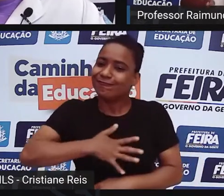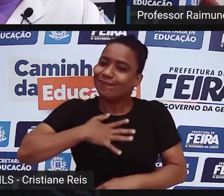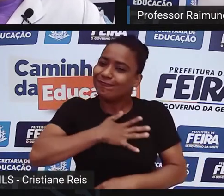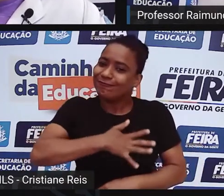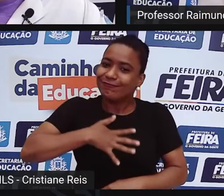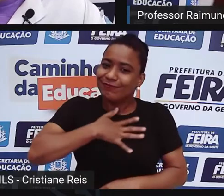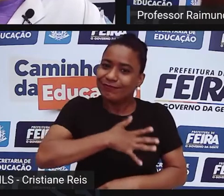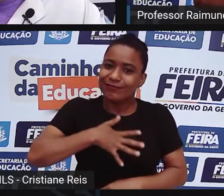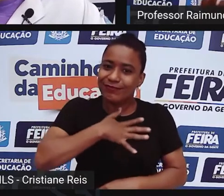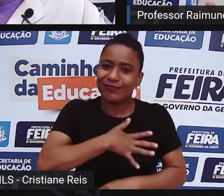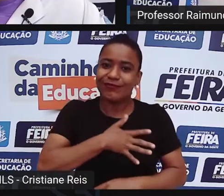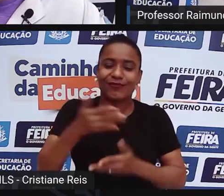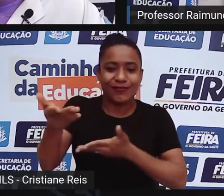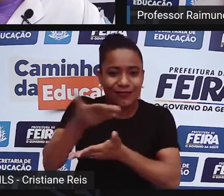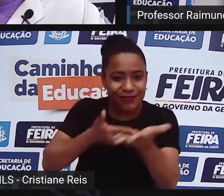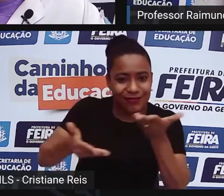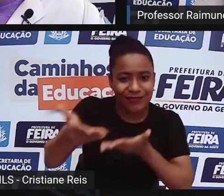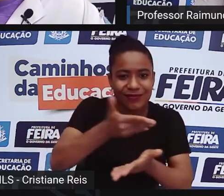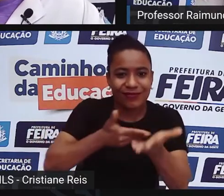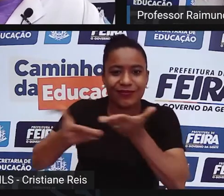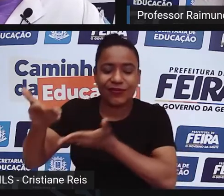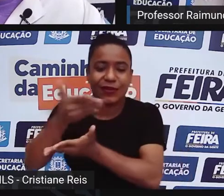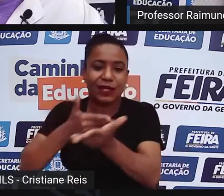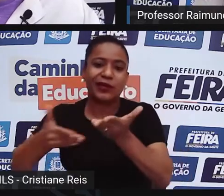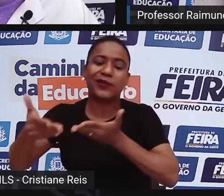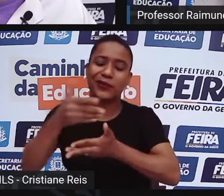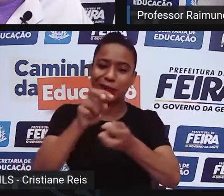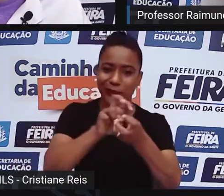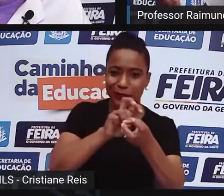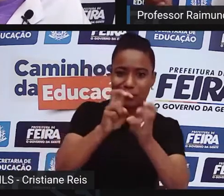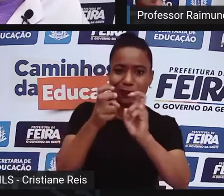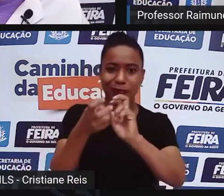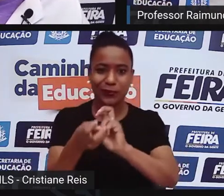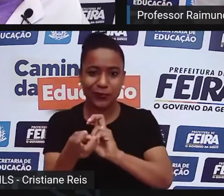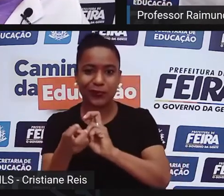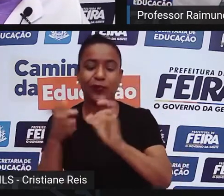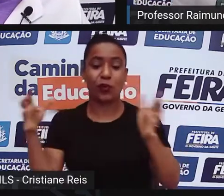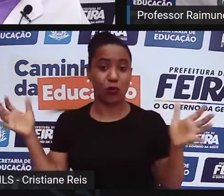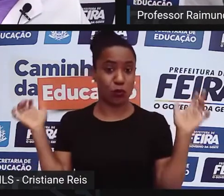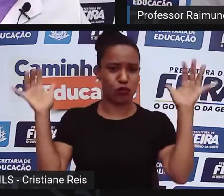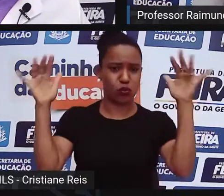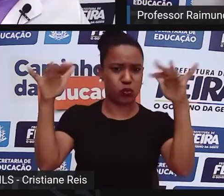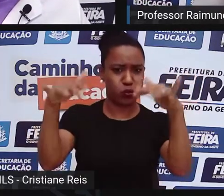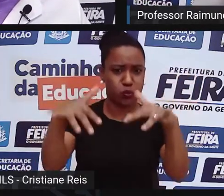empreendimentos dentro dos eventos de capoeira, onde a gente se reúne,